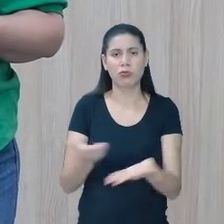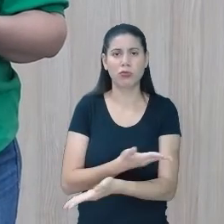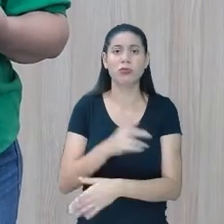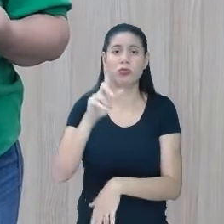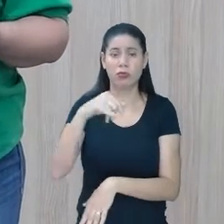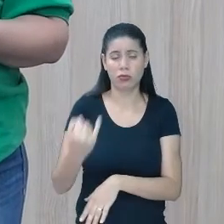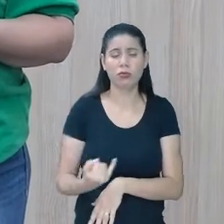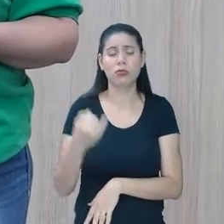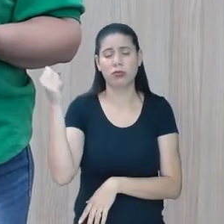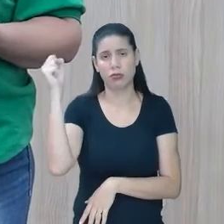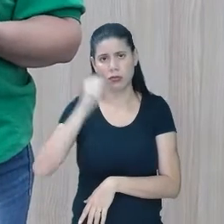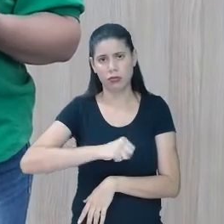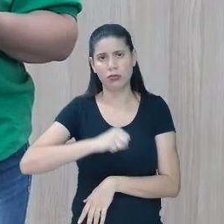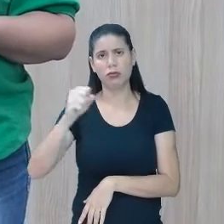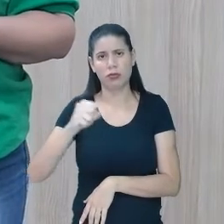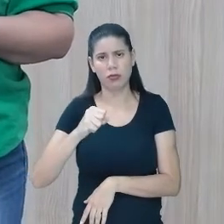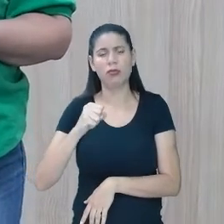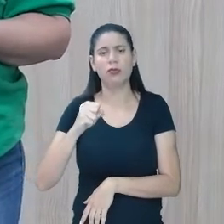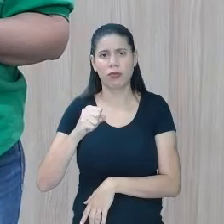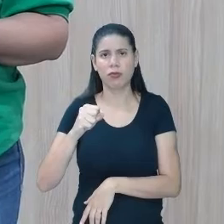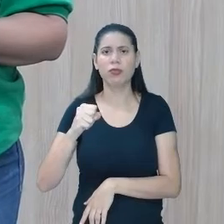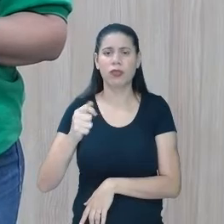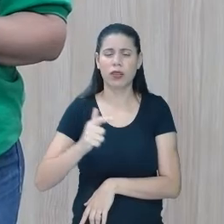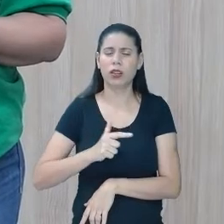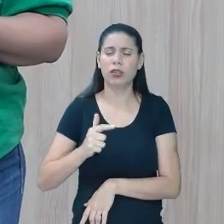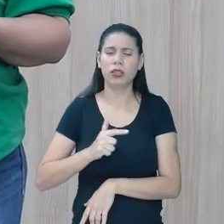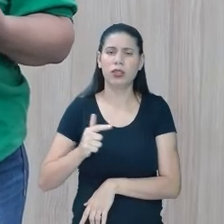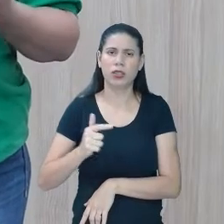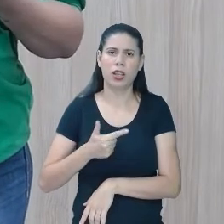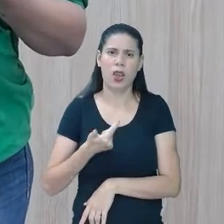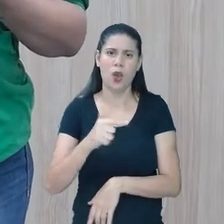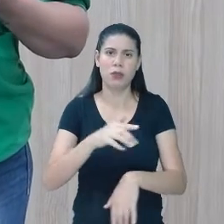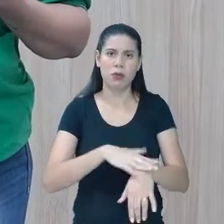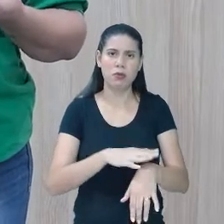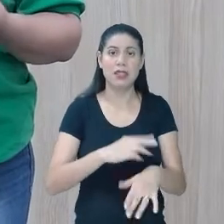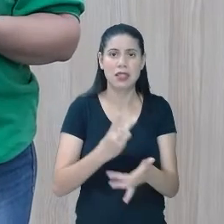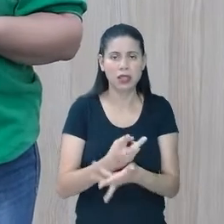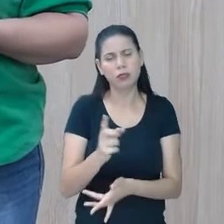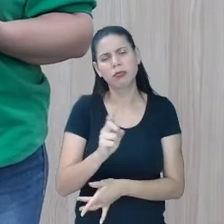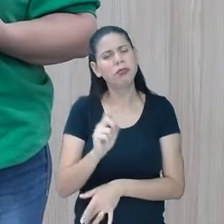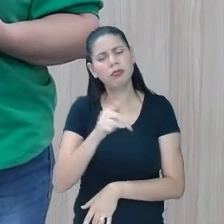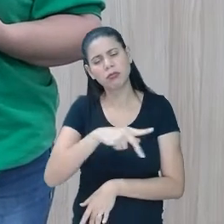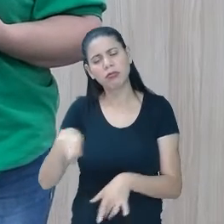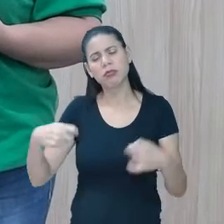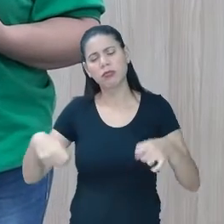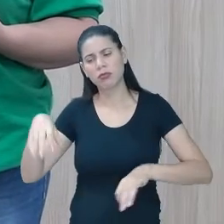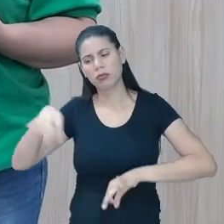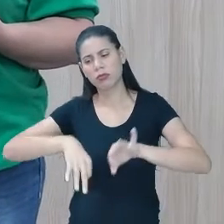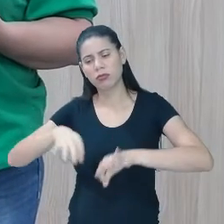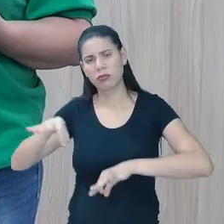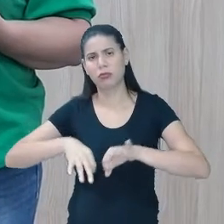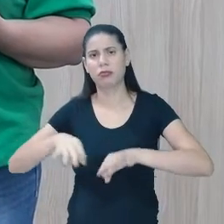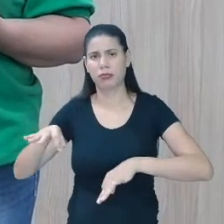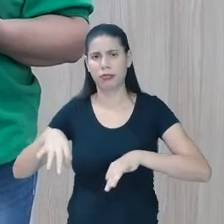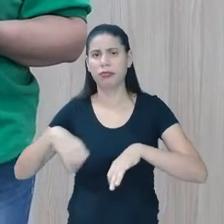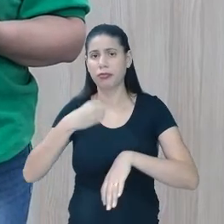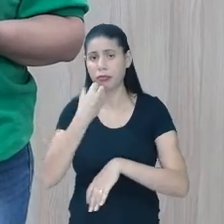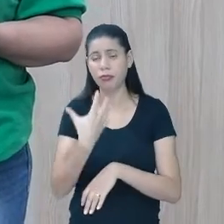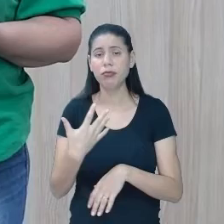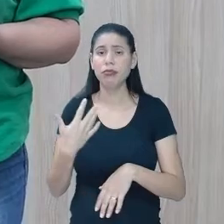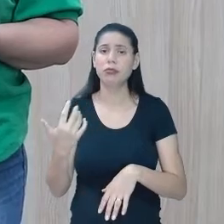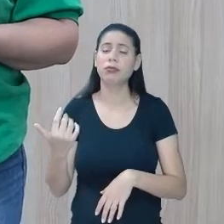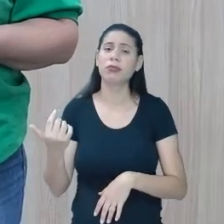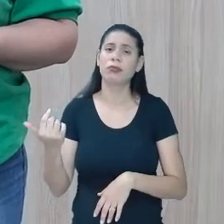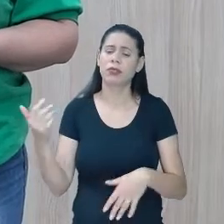importante haver também, em algum momento, claro, não sempre, o professor precisa se organizar bem. E